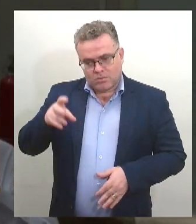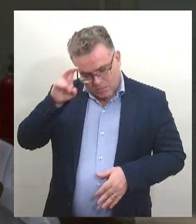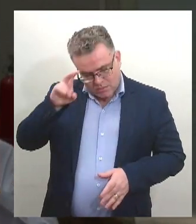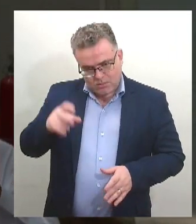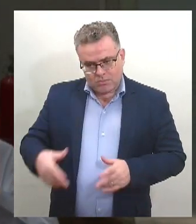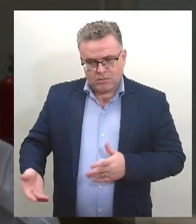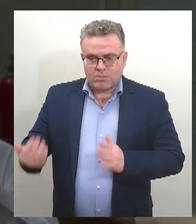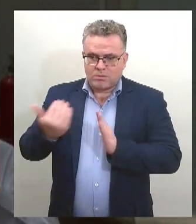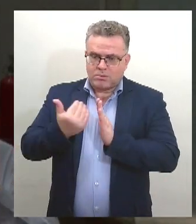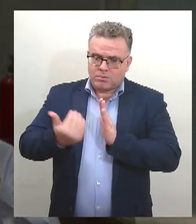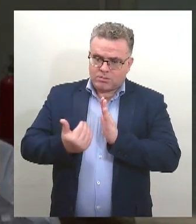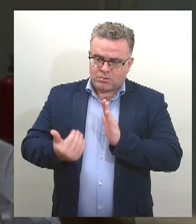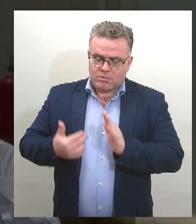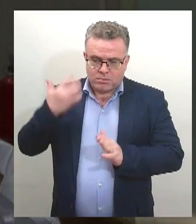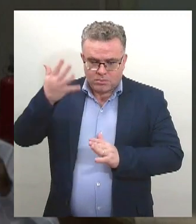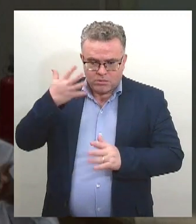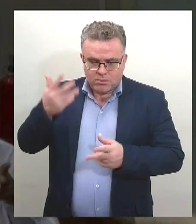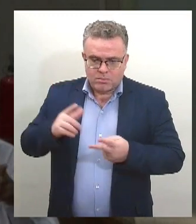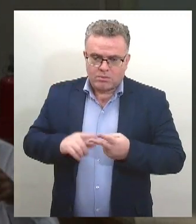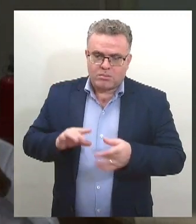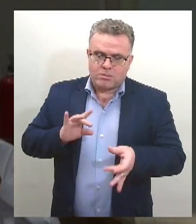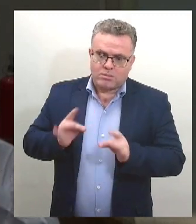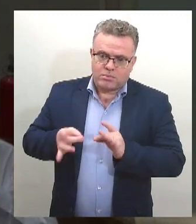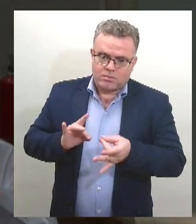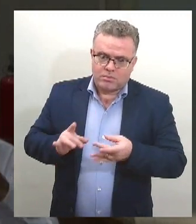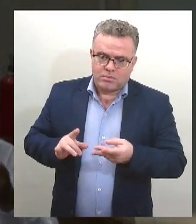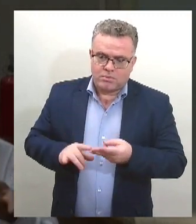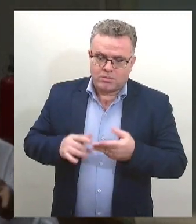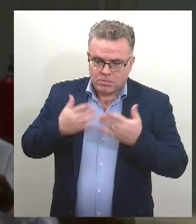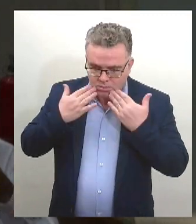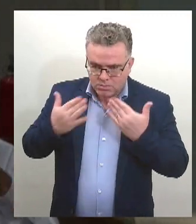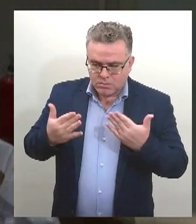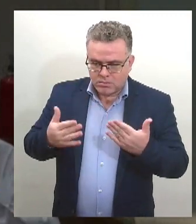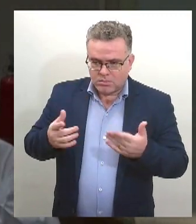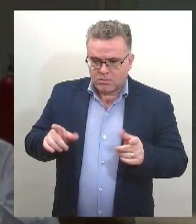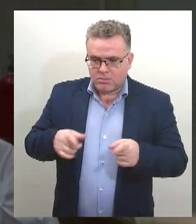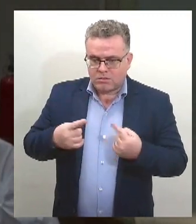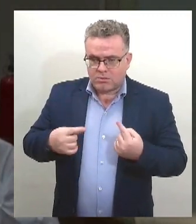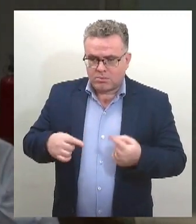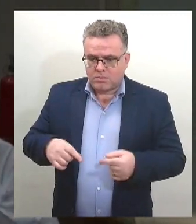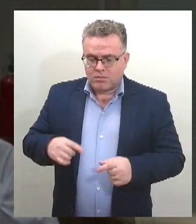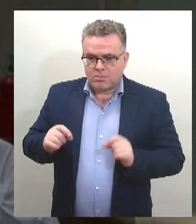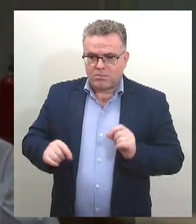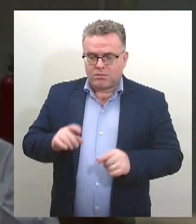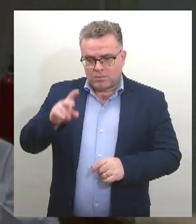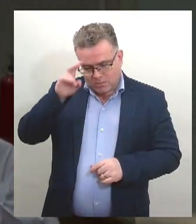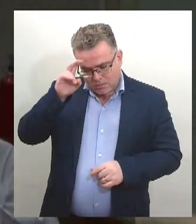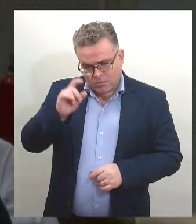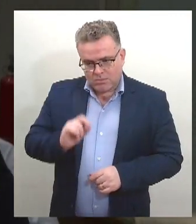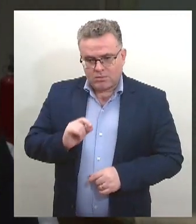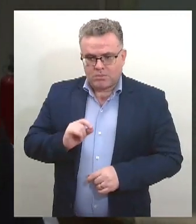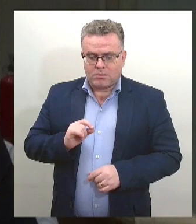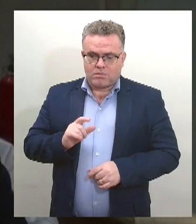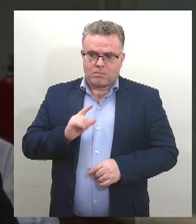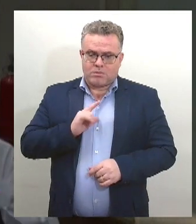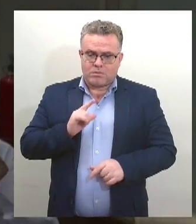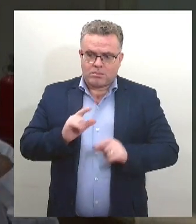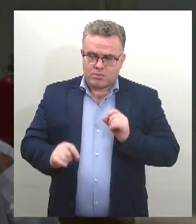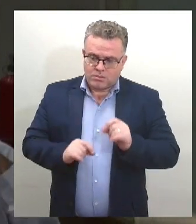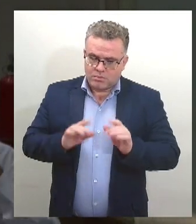palestras e oficinas, apresentações musicais. Na quinta-feira, teremos, para encerramento,